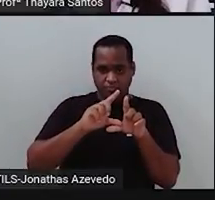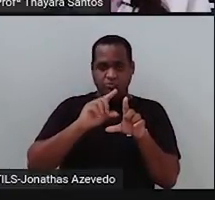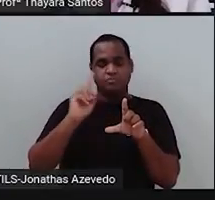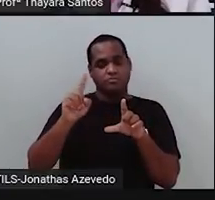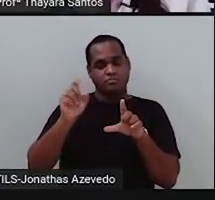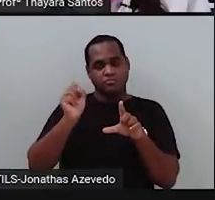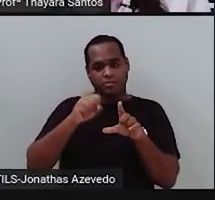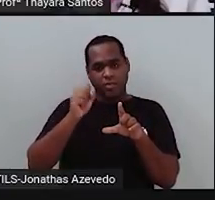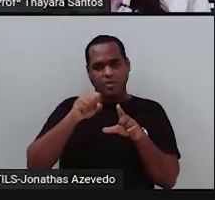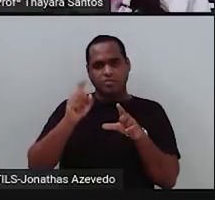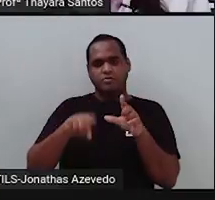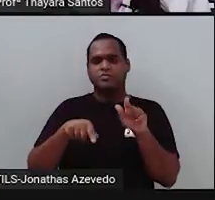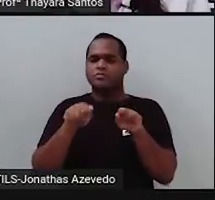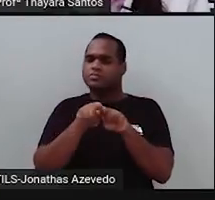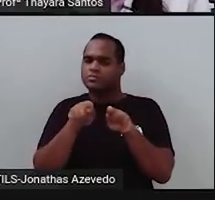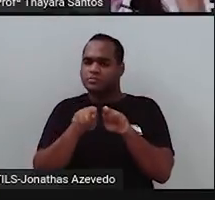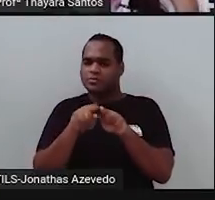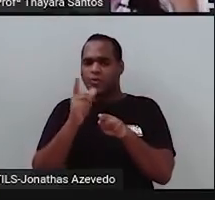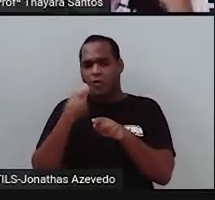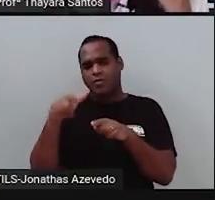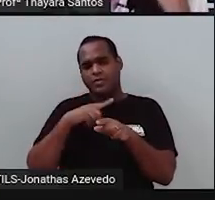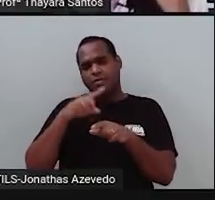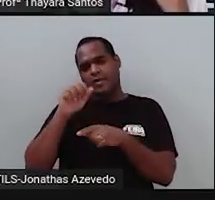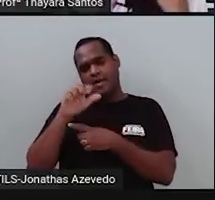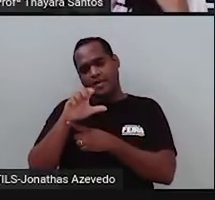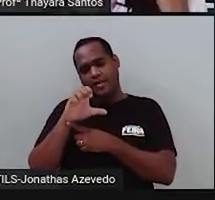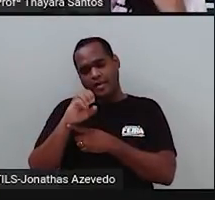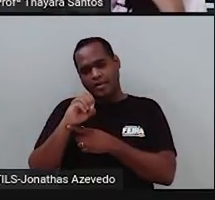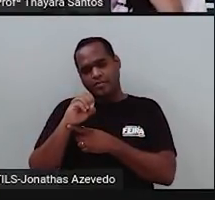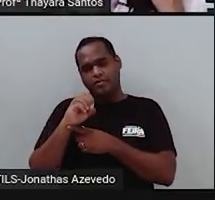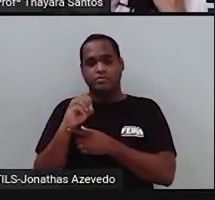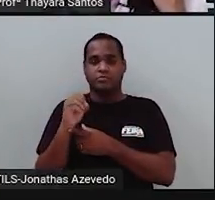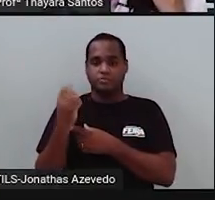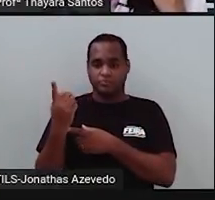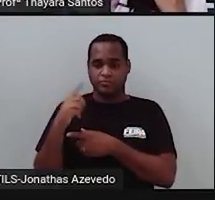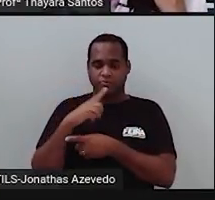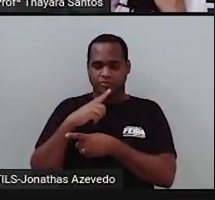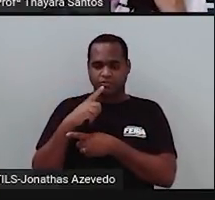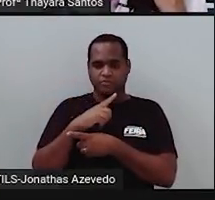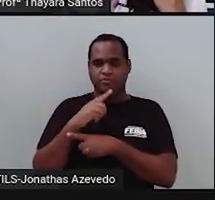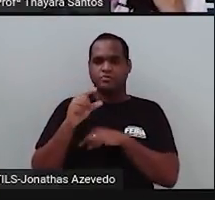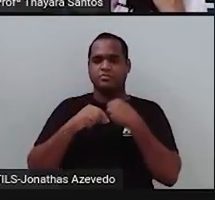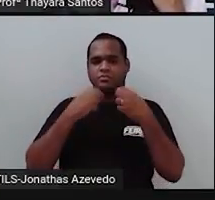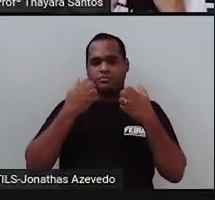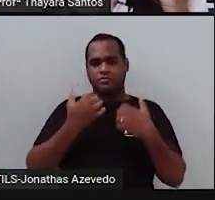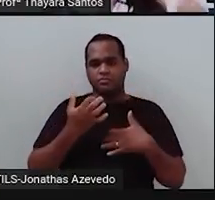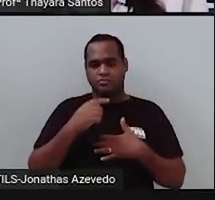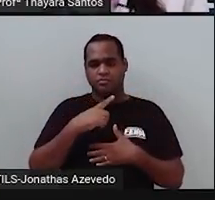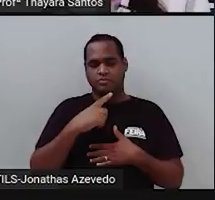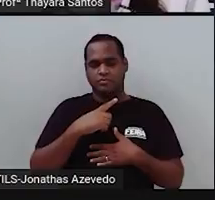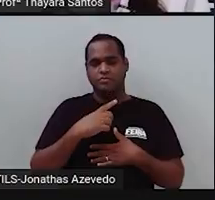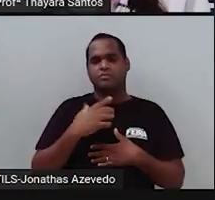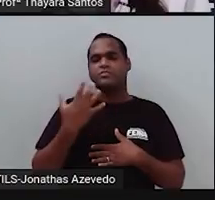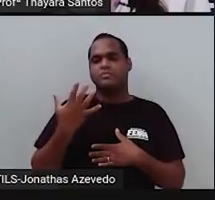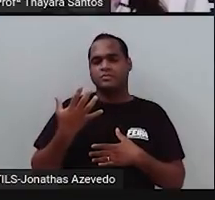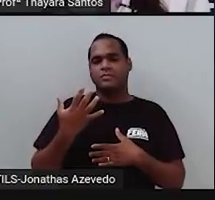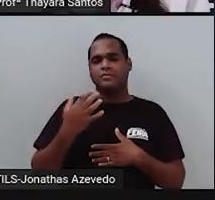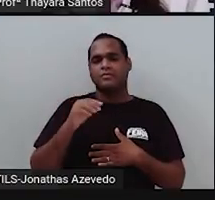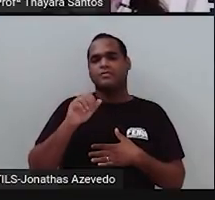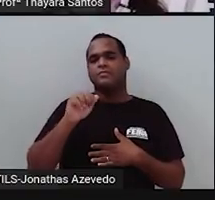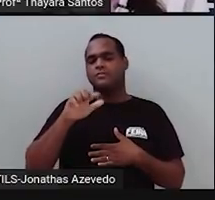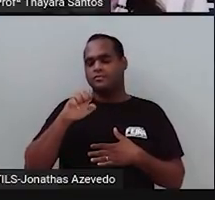E vai nascer com a característica, um alelo dominante para a textura, que é o Rzão que foi de cá, e um alelo